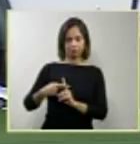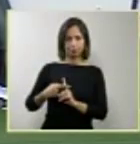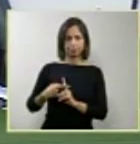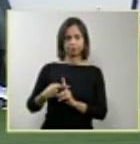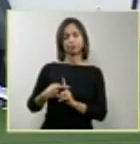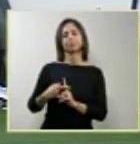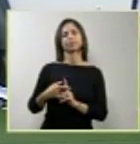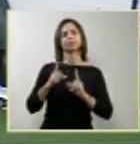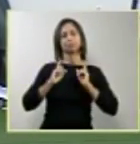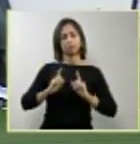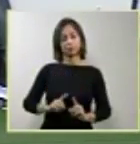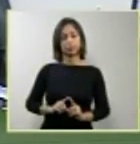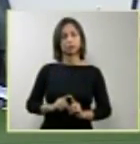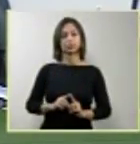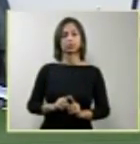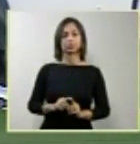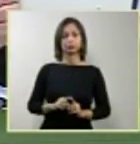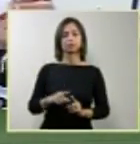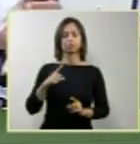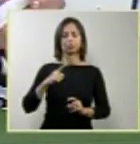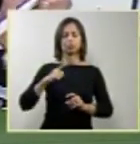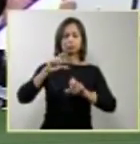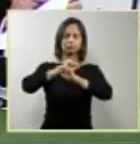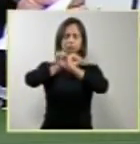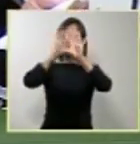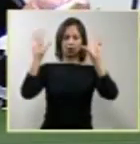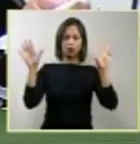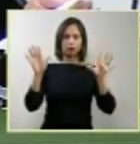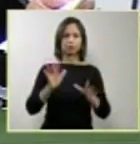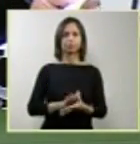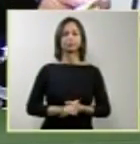Isso ficou bem esclarecido.